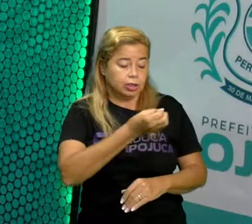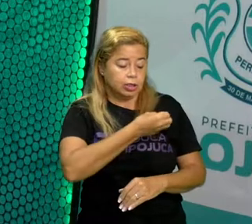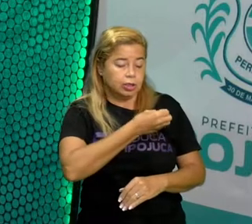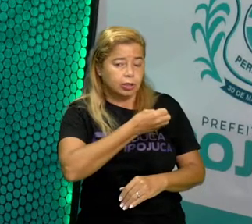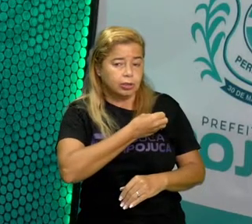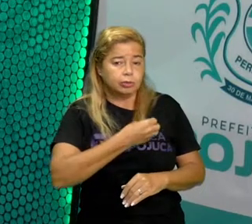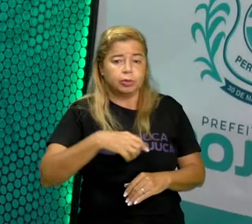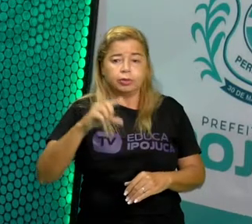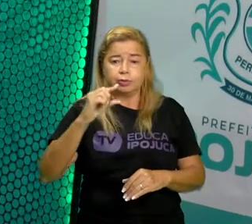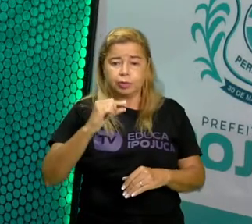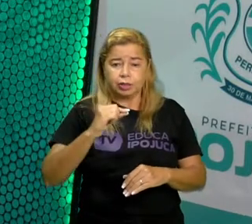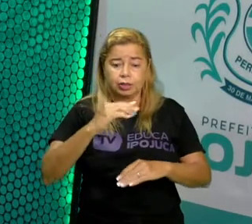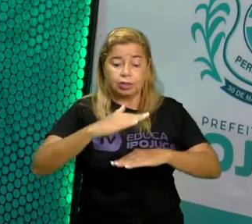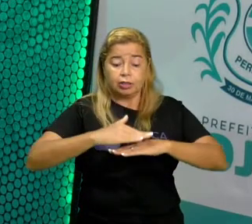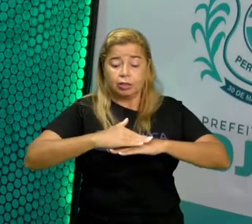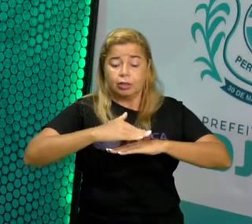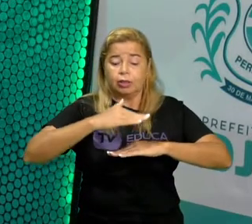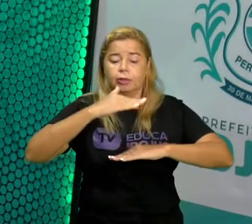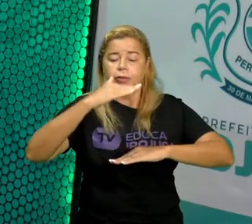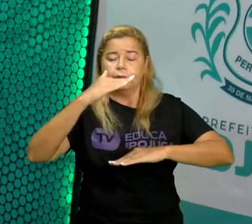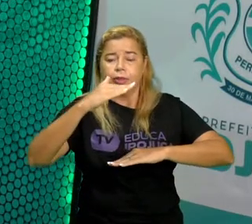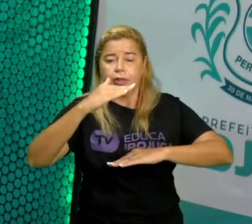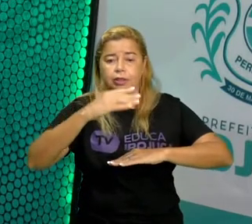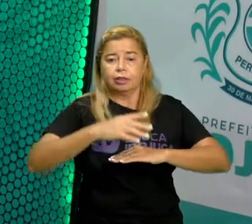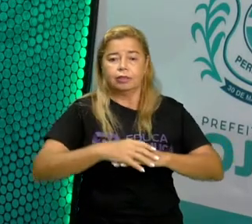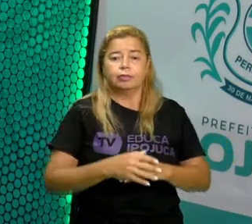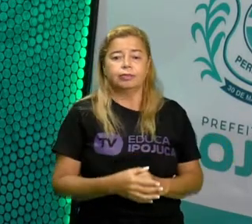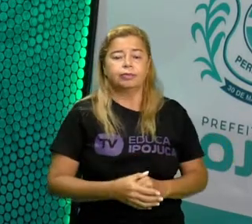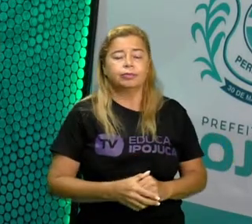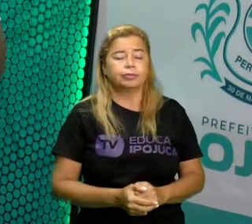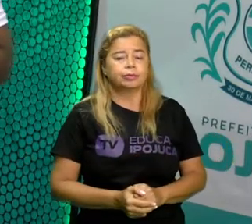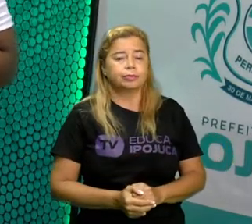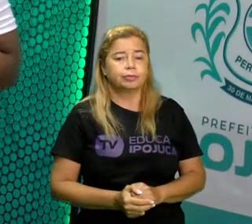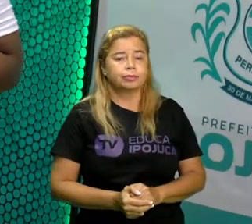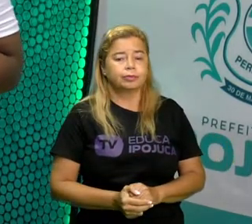para o maior. Ordem crescente.